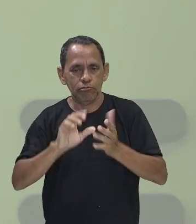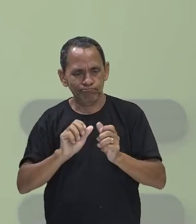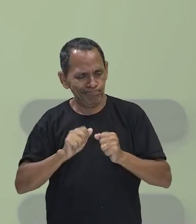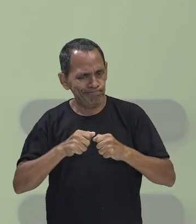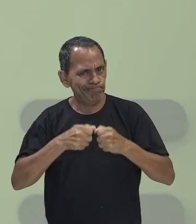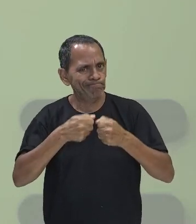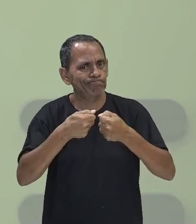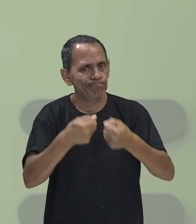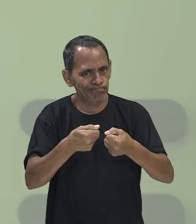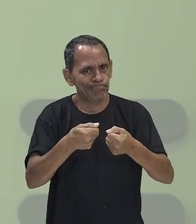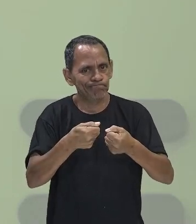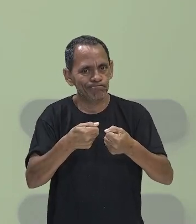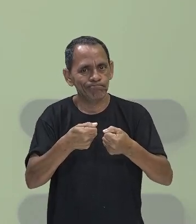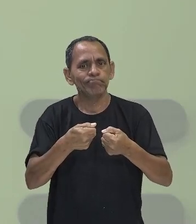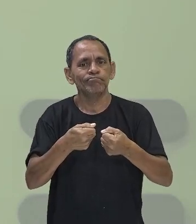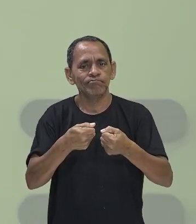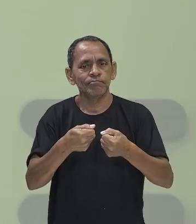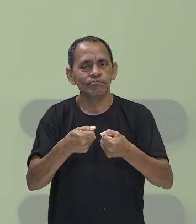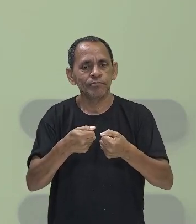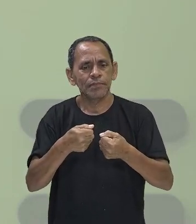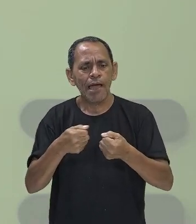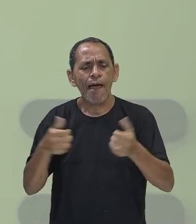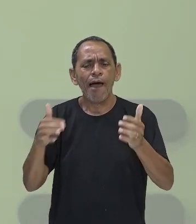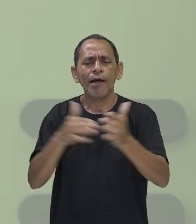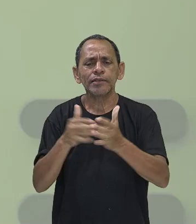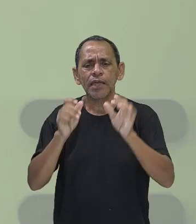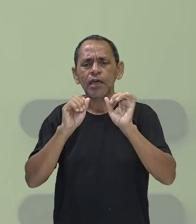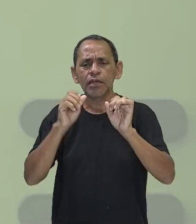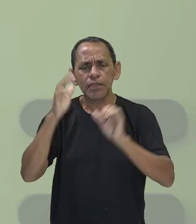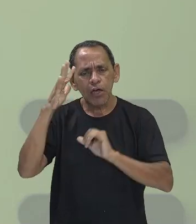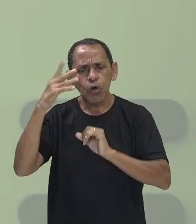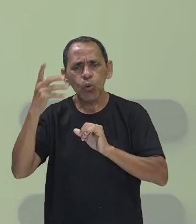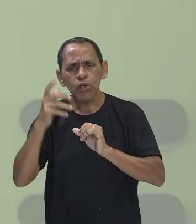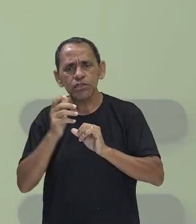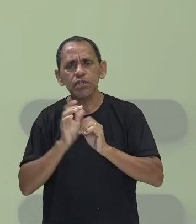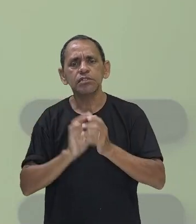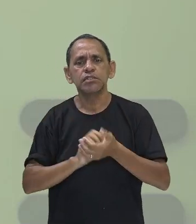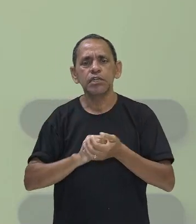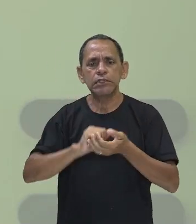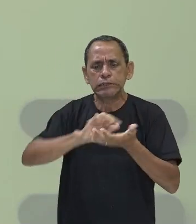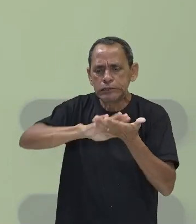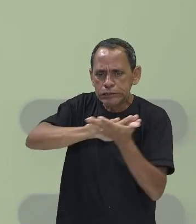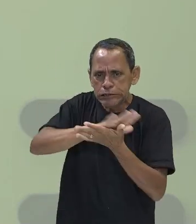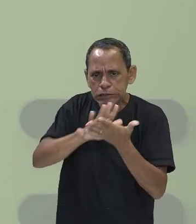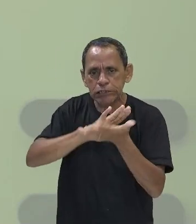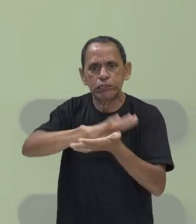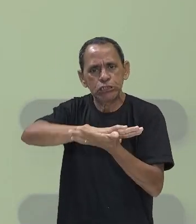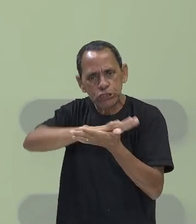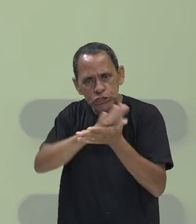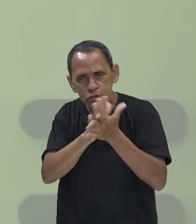até neutralizar esse processo de defesa, tornando o nosso corpo